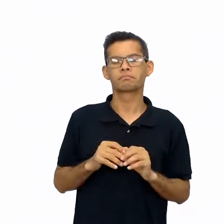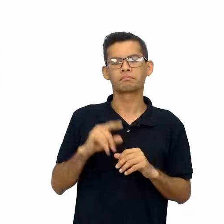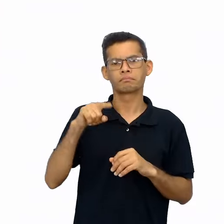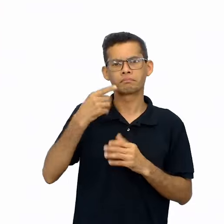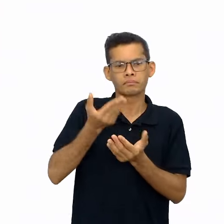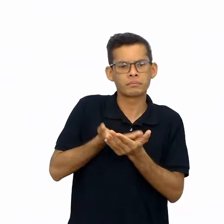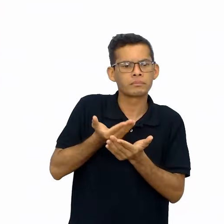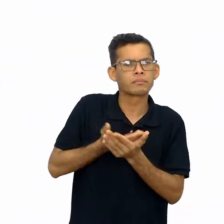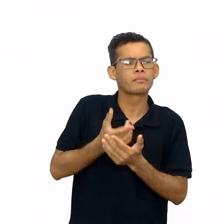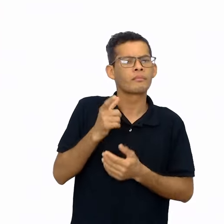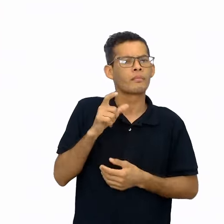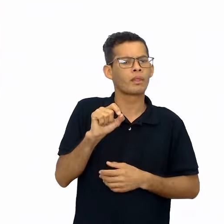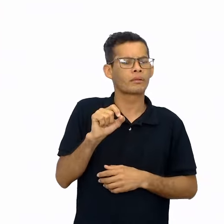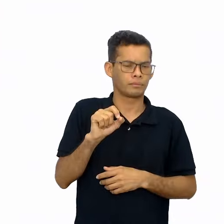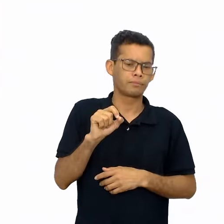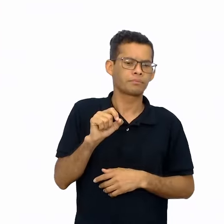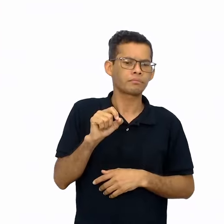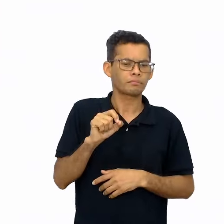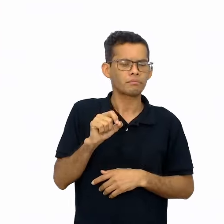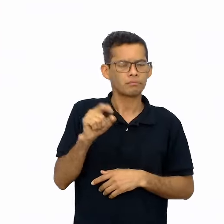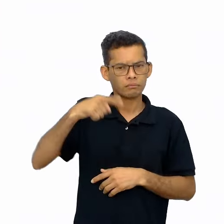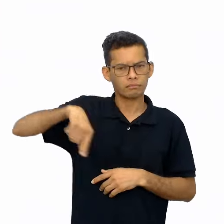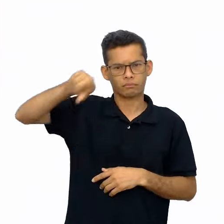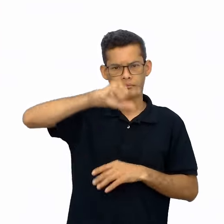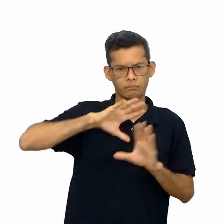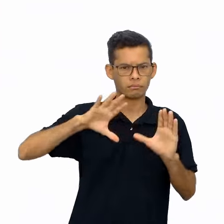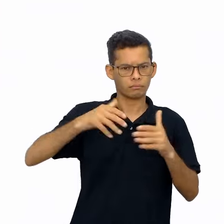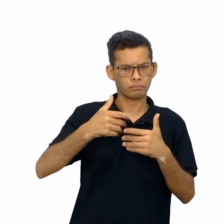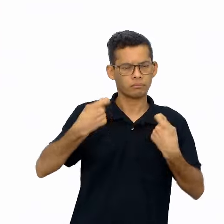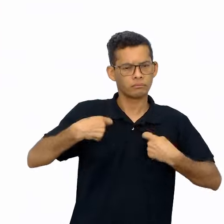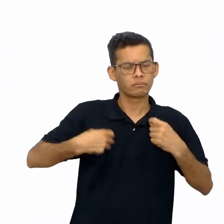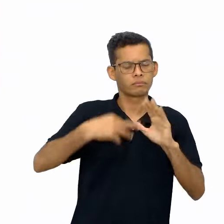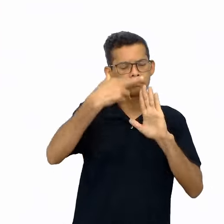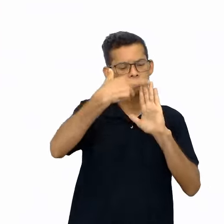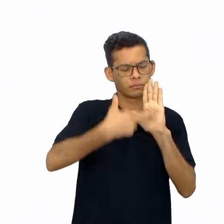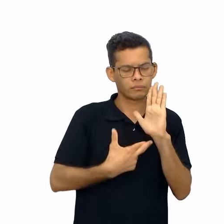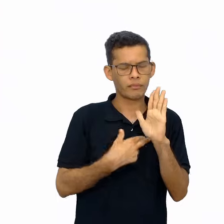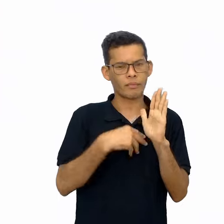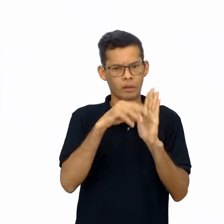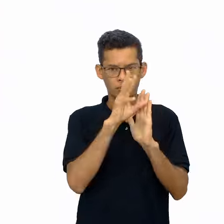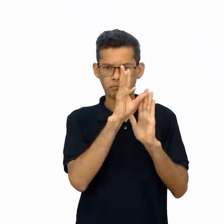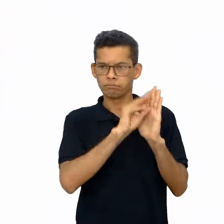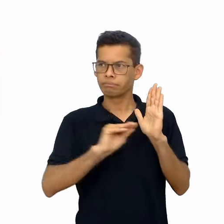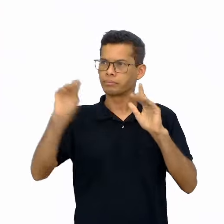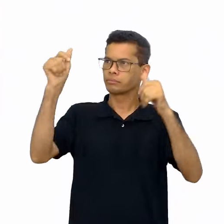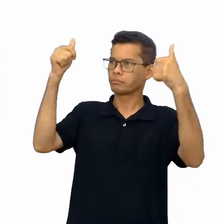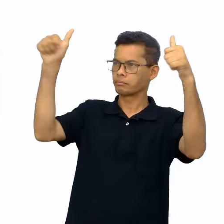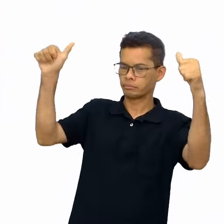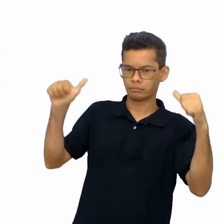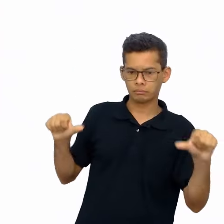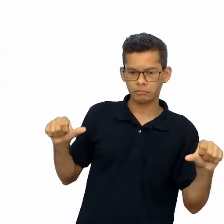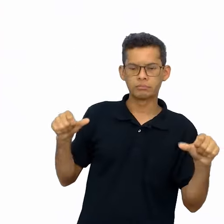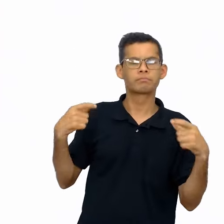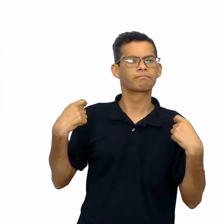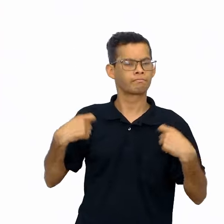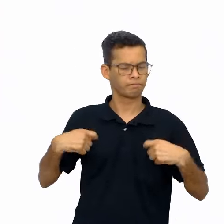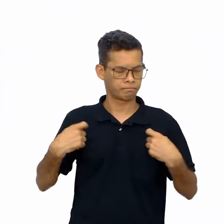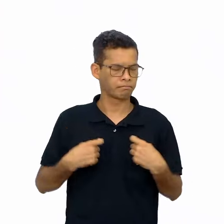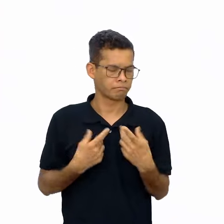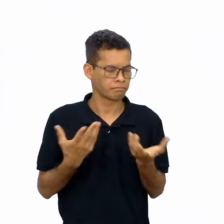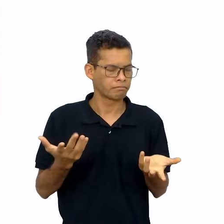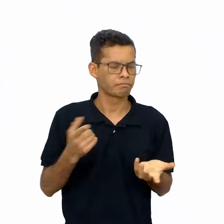Finalmente, na aula 10, a turma deverá registrar as regras produzidas em um cartaz, organizar o canto de leitura com os